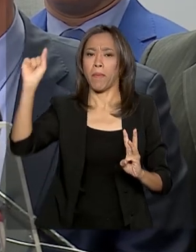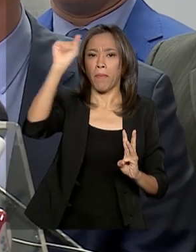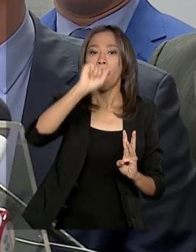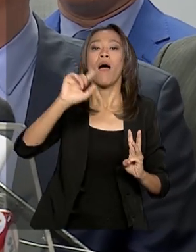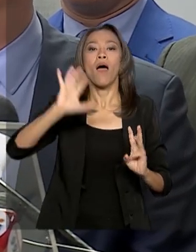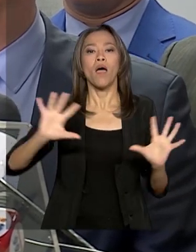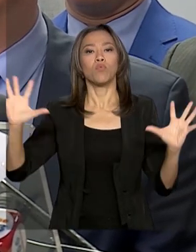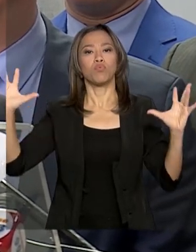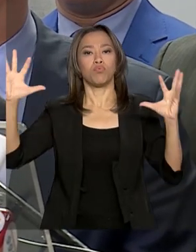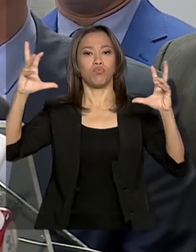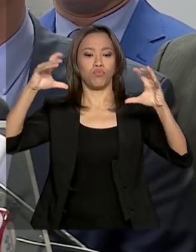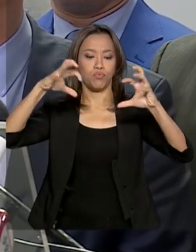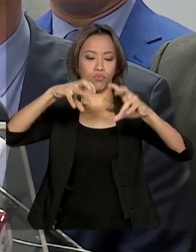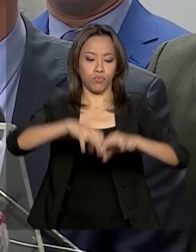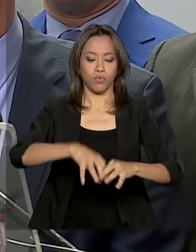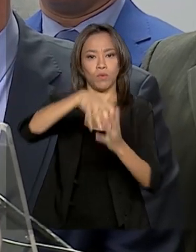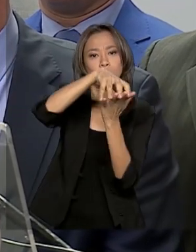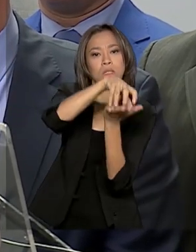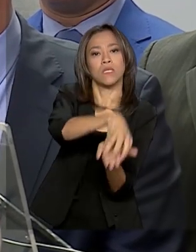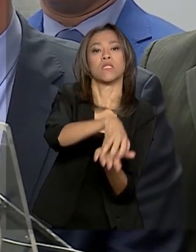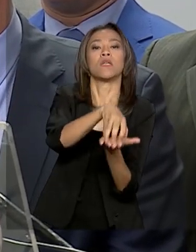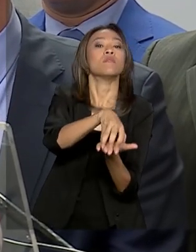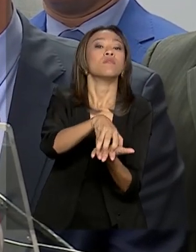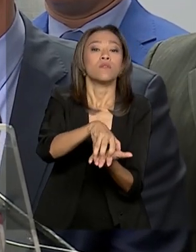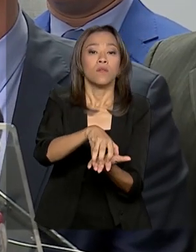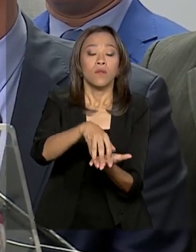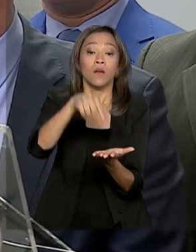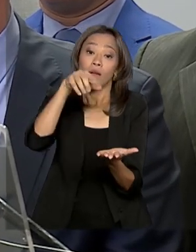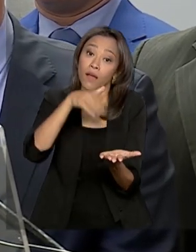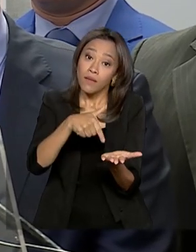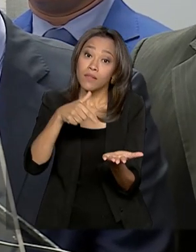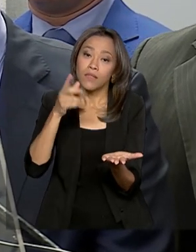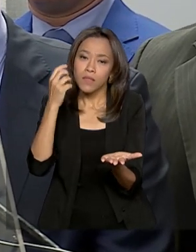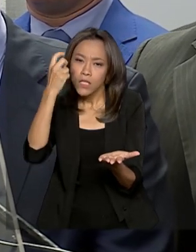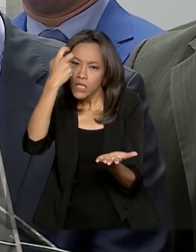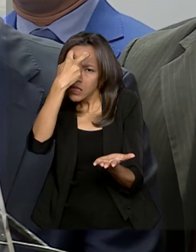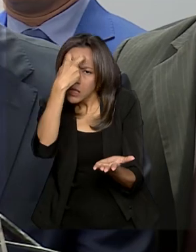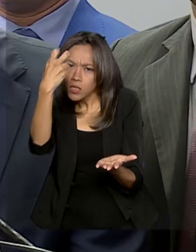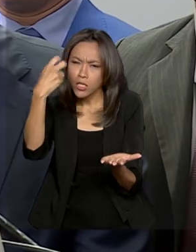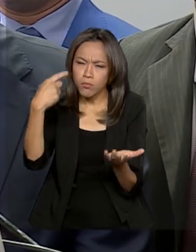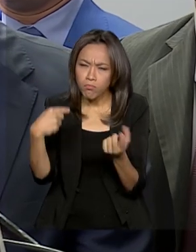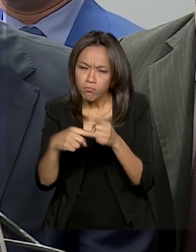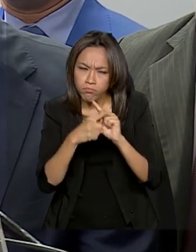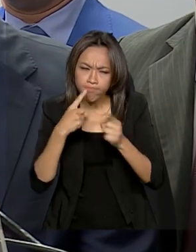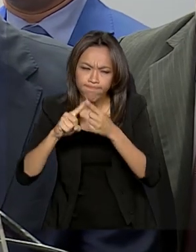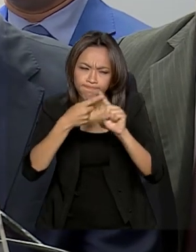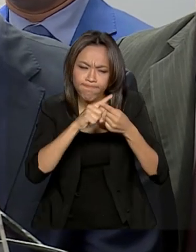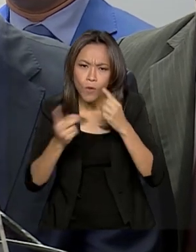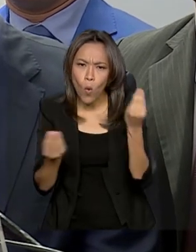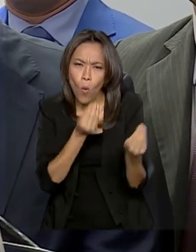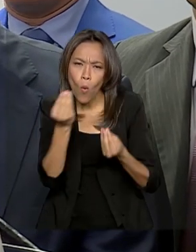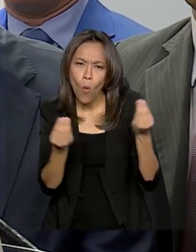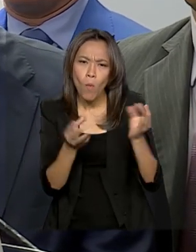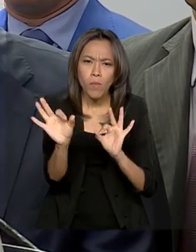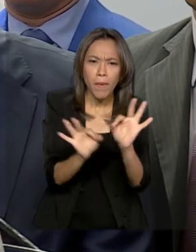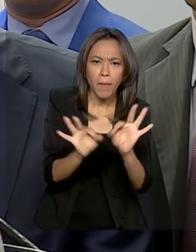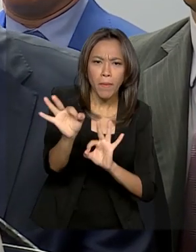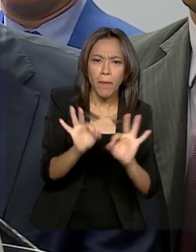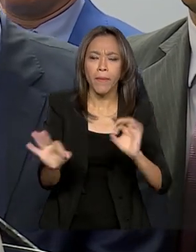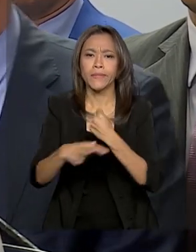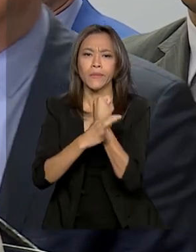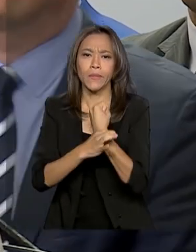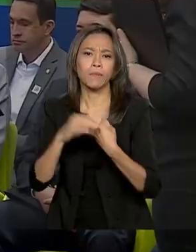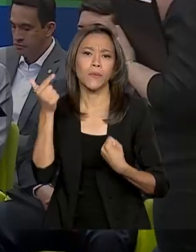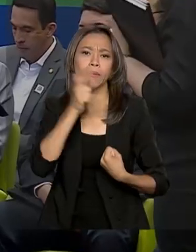reunir todas num mesmo centro, assim, várias cabeças pensando juntos. Na área de segurança, nós alcançamos melhores